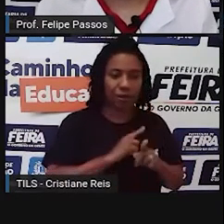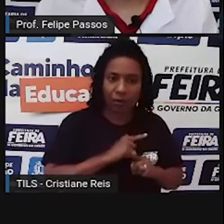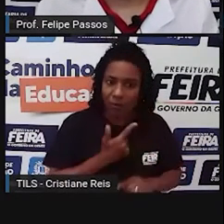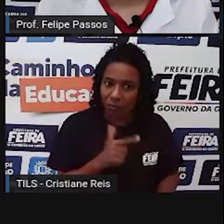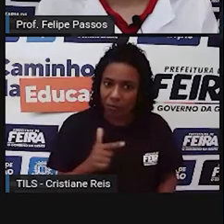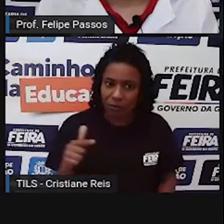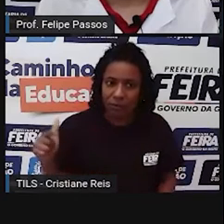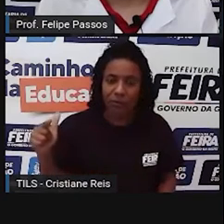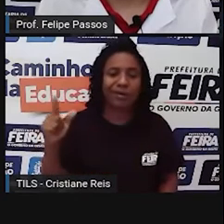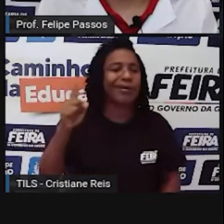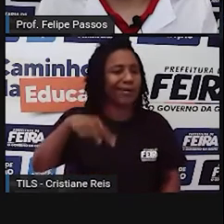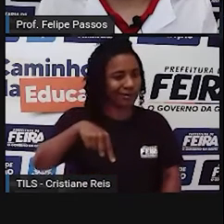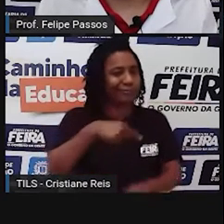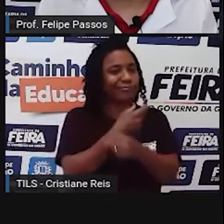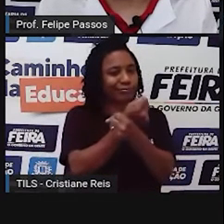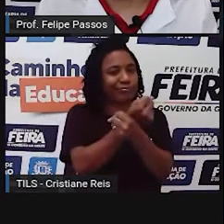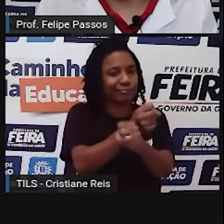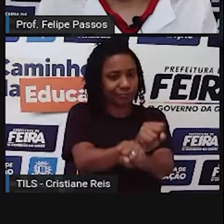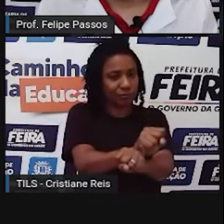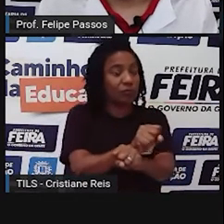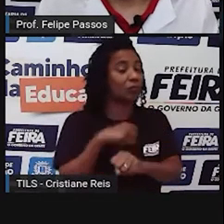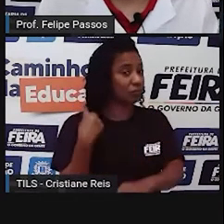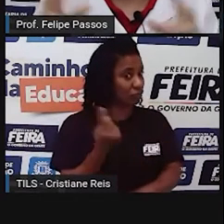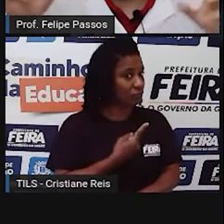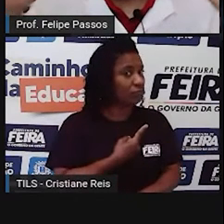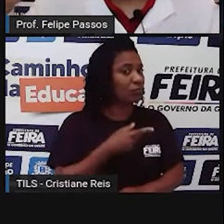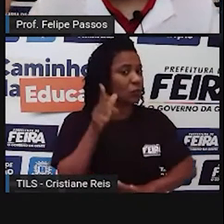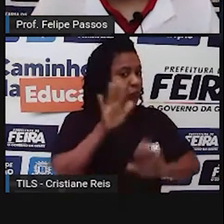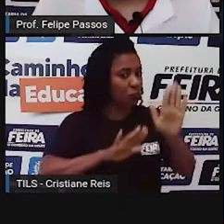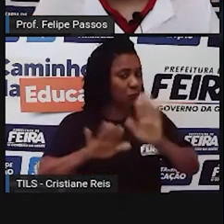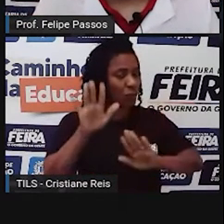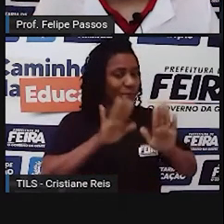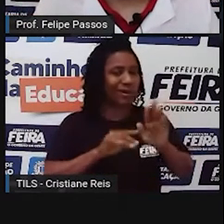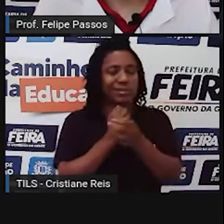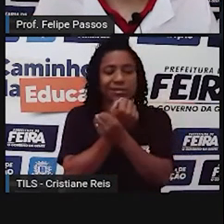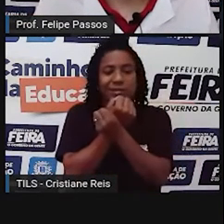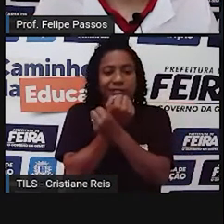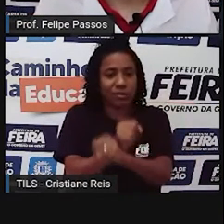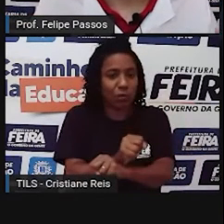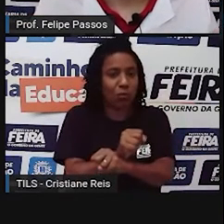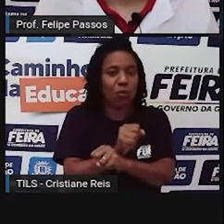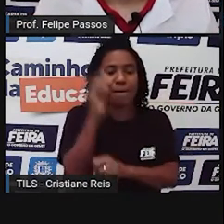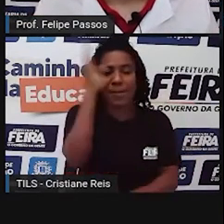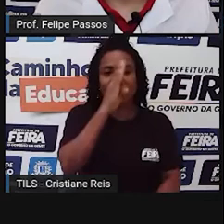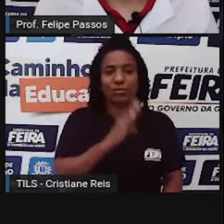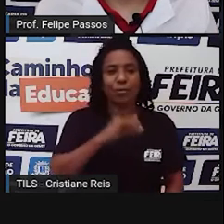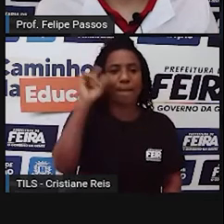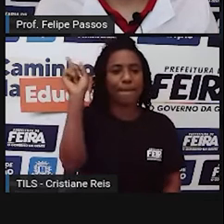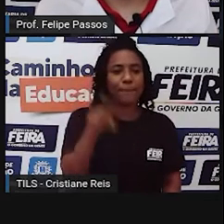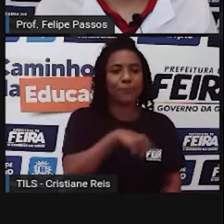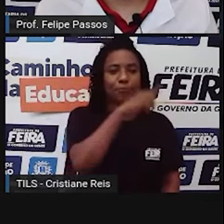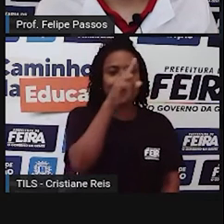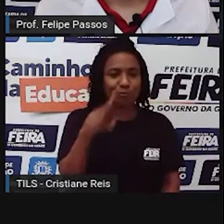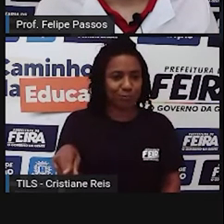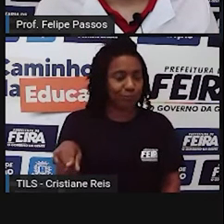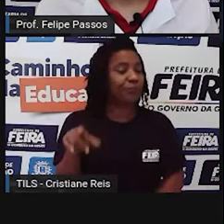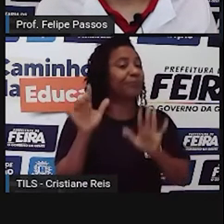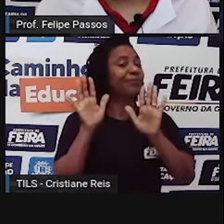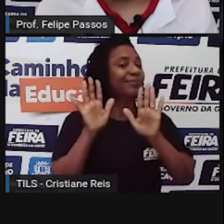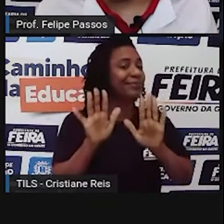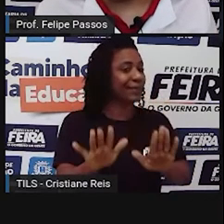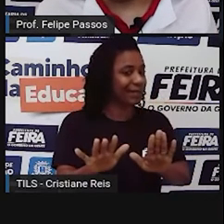sempre atento à questão da escravidão. ela já foi abolida no Brasil, mas ainda existe